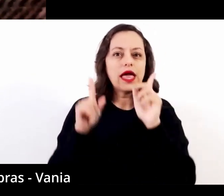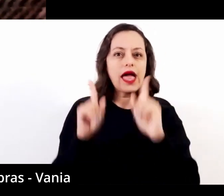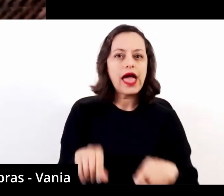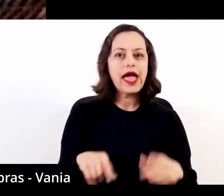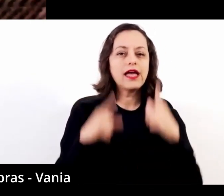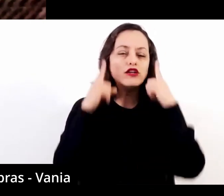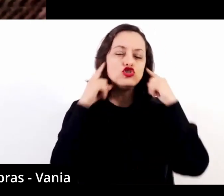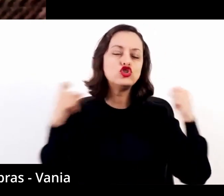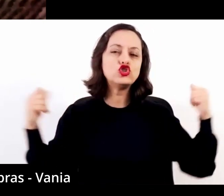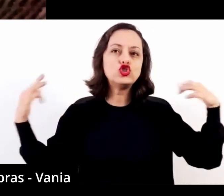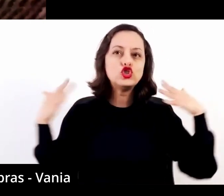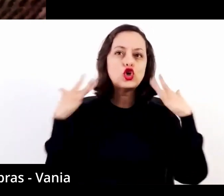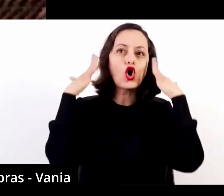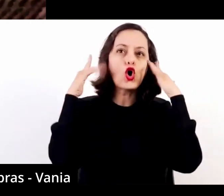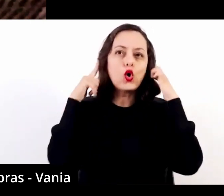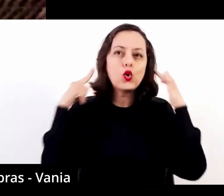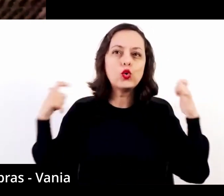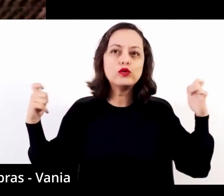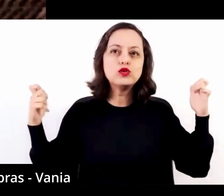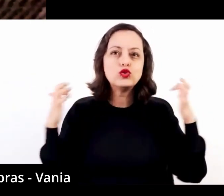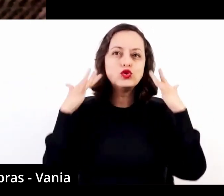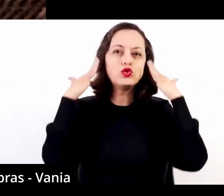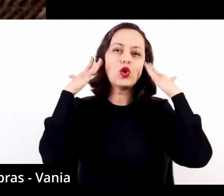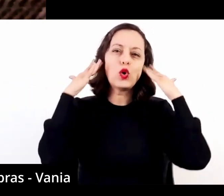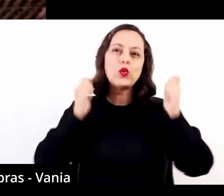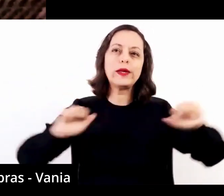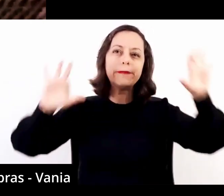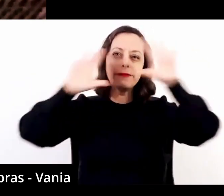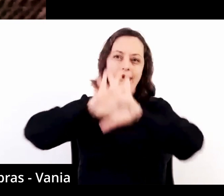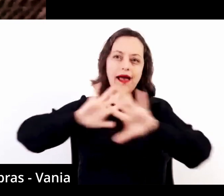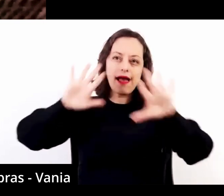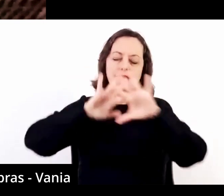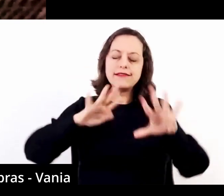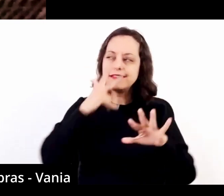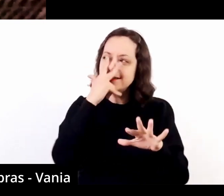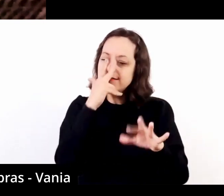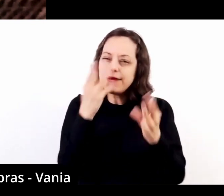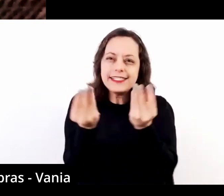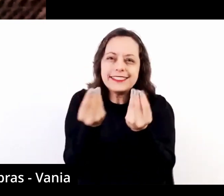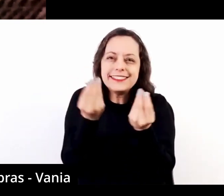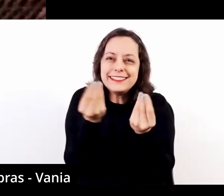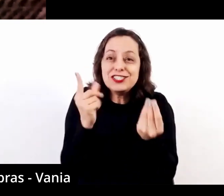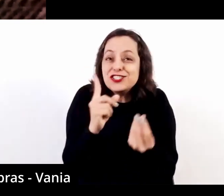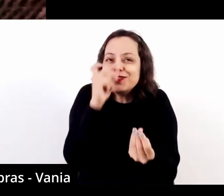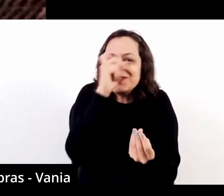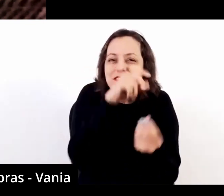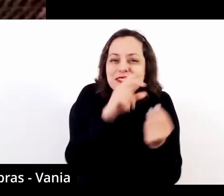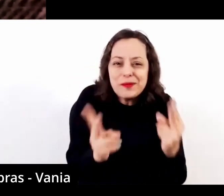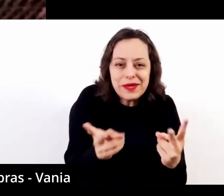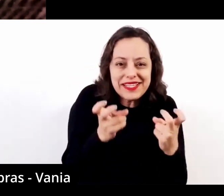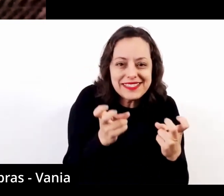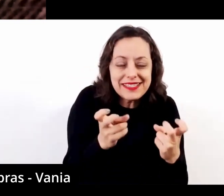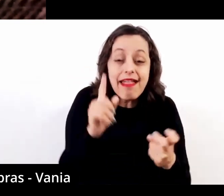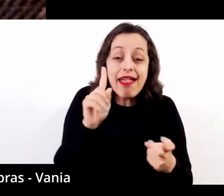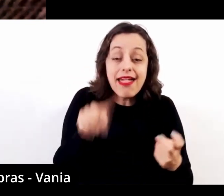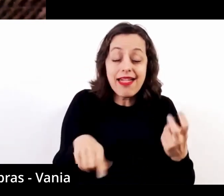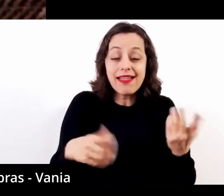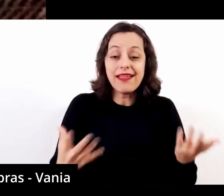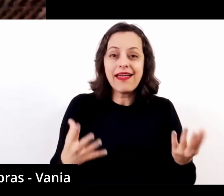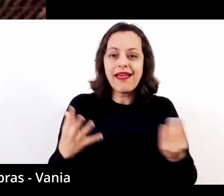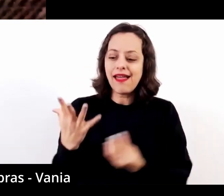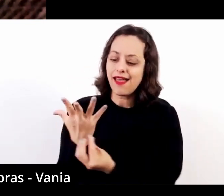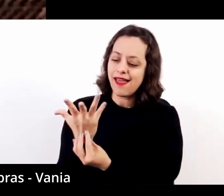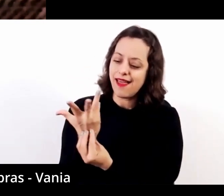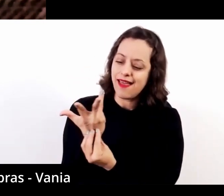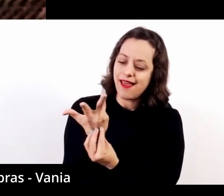e imagens, captando uma essência que é muito difícil de captar, Helen, que é o fazer artístico